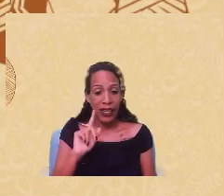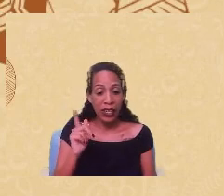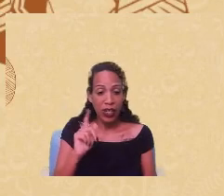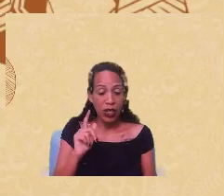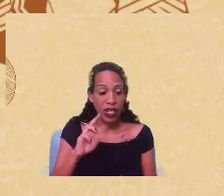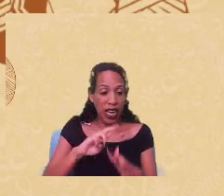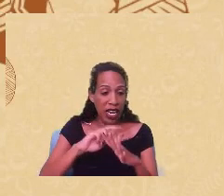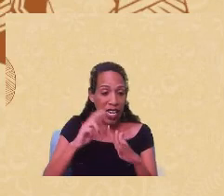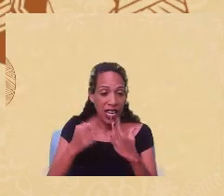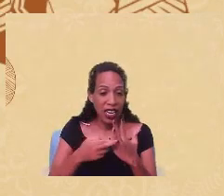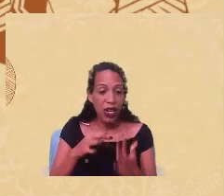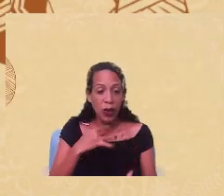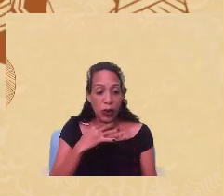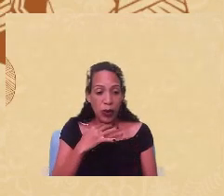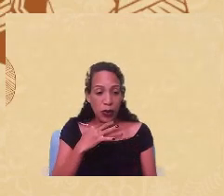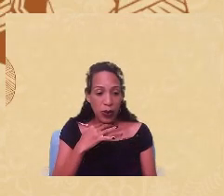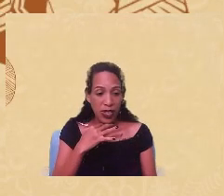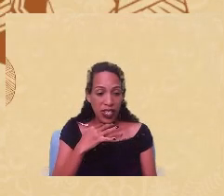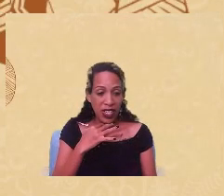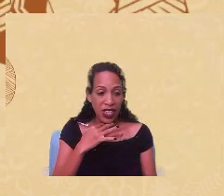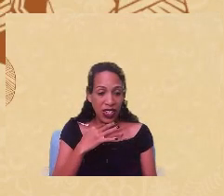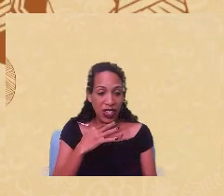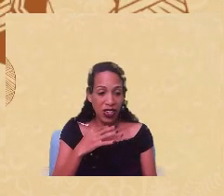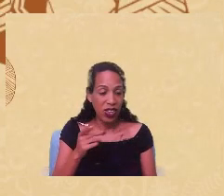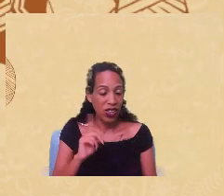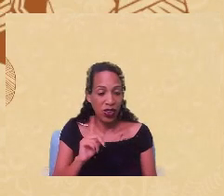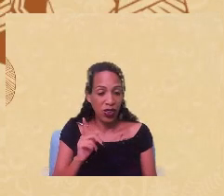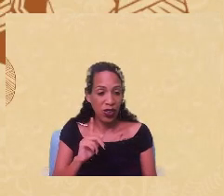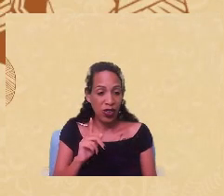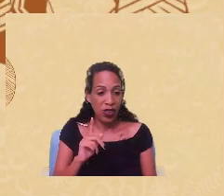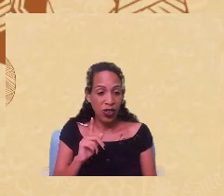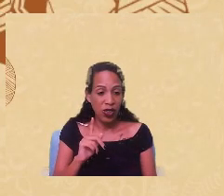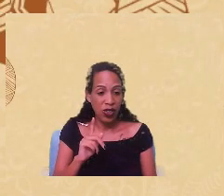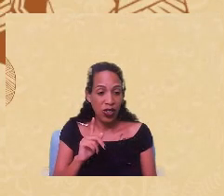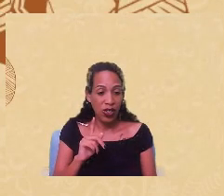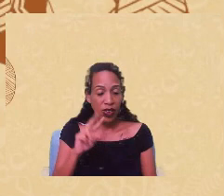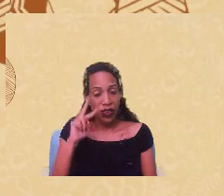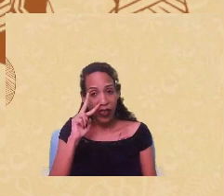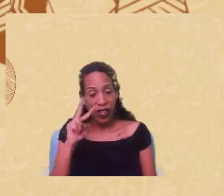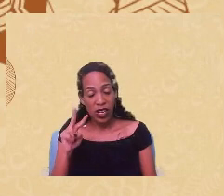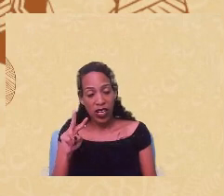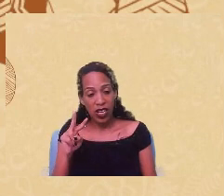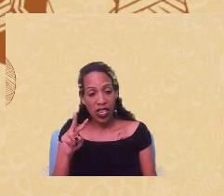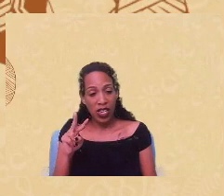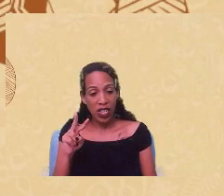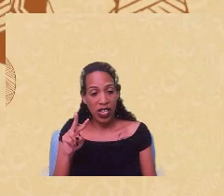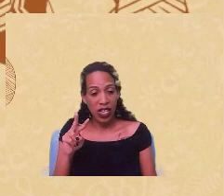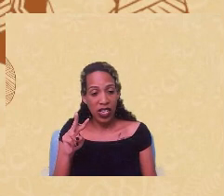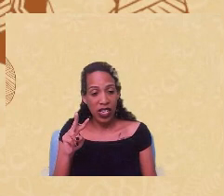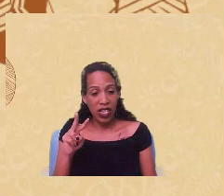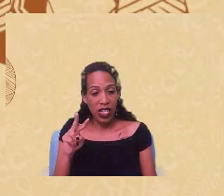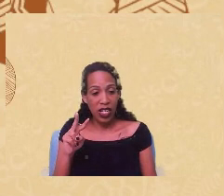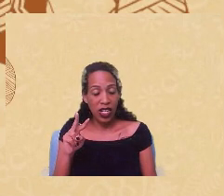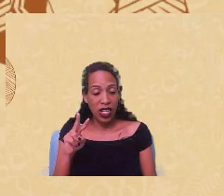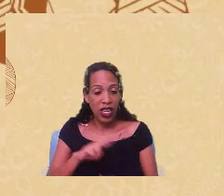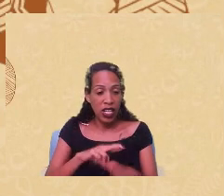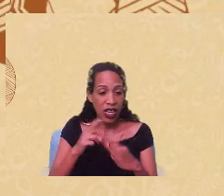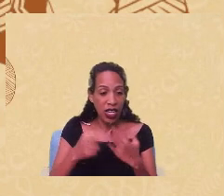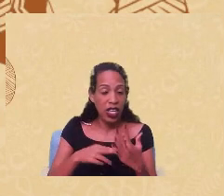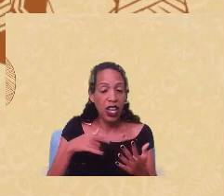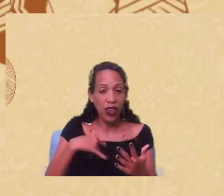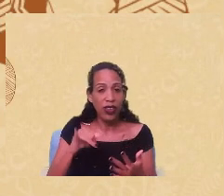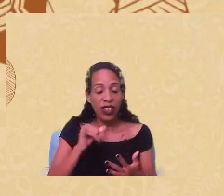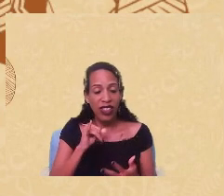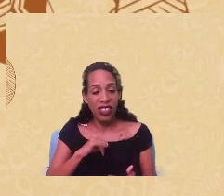sou alguém muito ruim das redes eu não não estou acompanhando nas redes mas eu tenho notícias